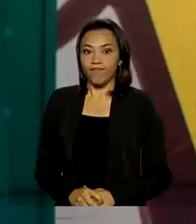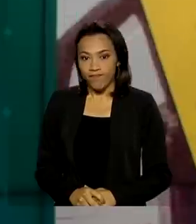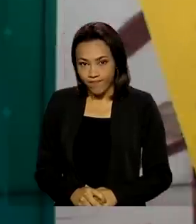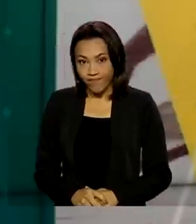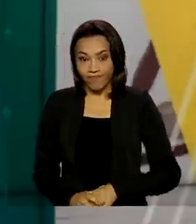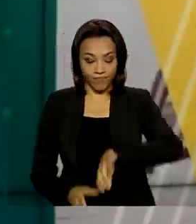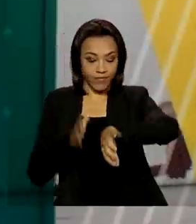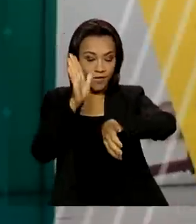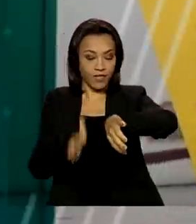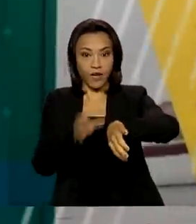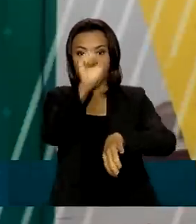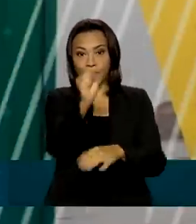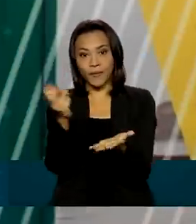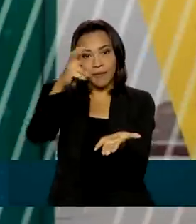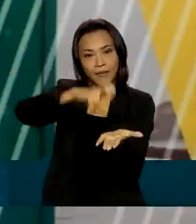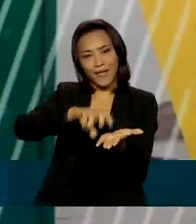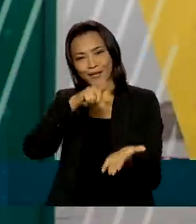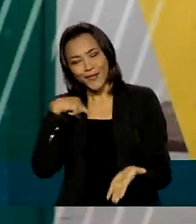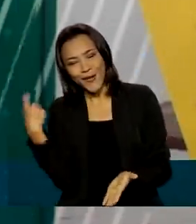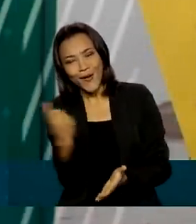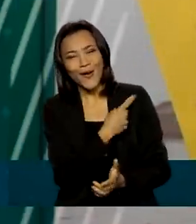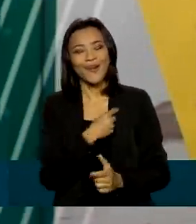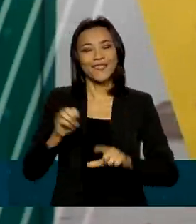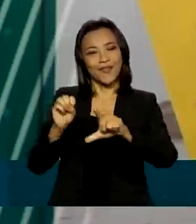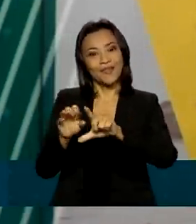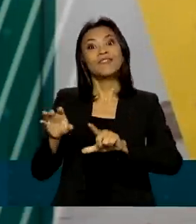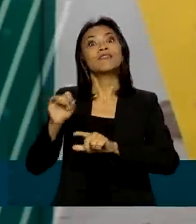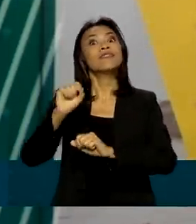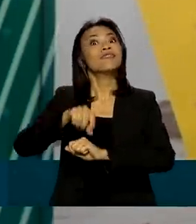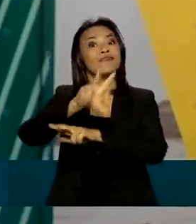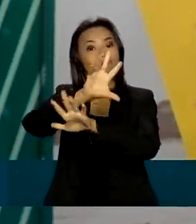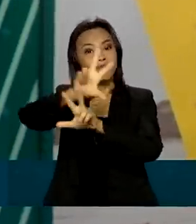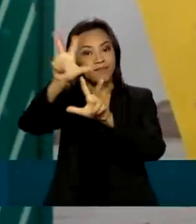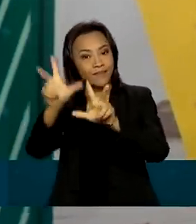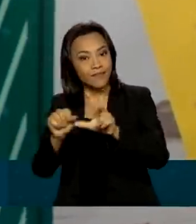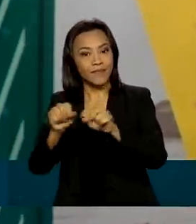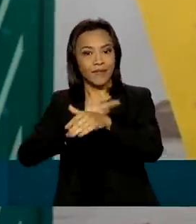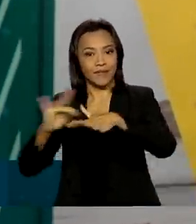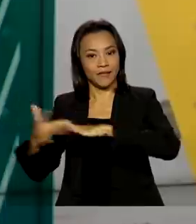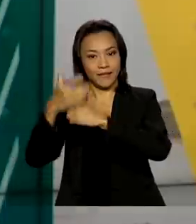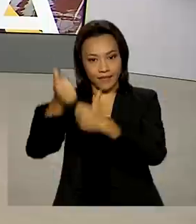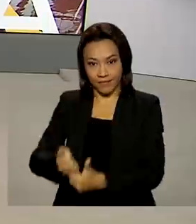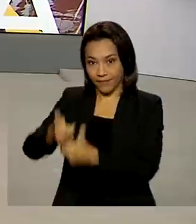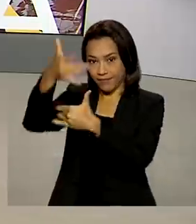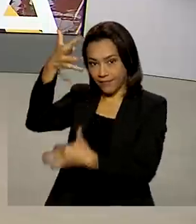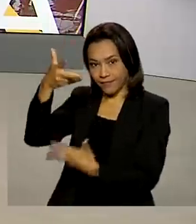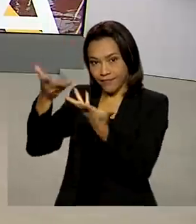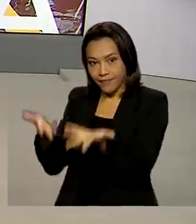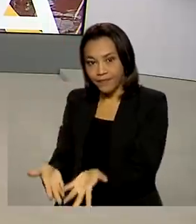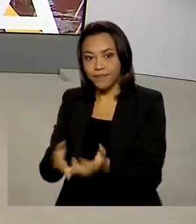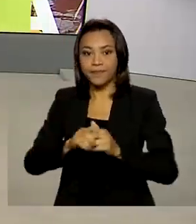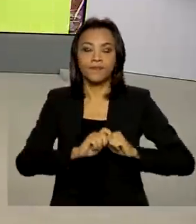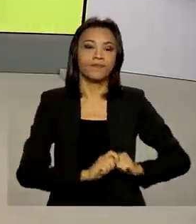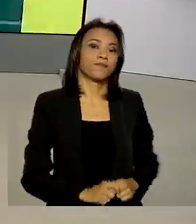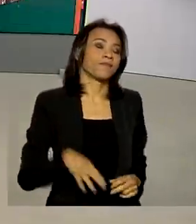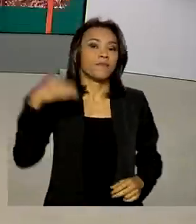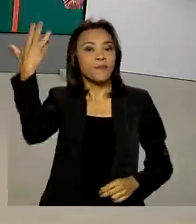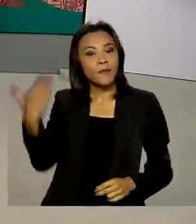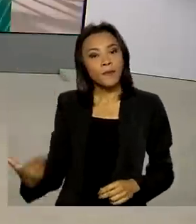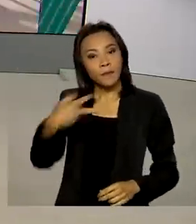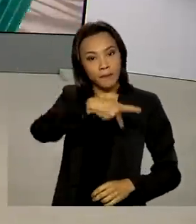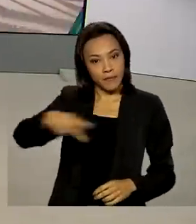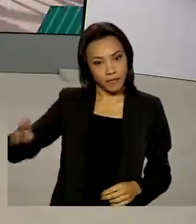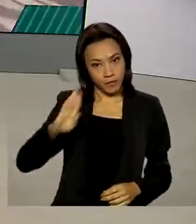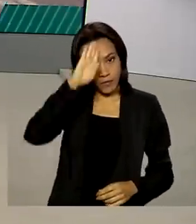Oito horas da manhã, estamos ao vivo pela TV Brasil e redes sociais. O presidente Jair Bolsonaro